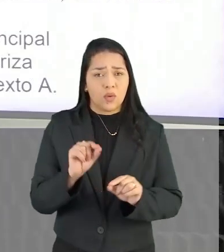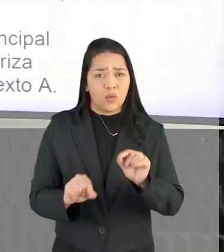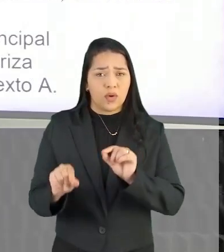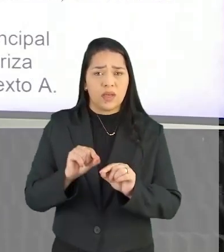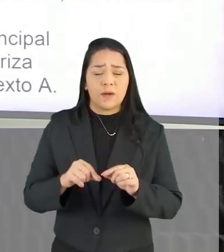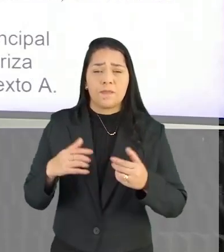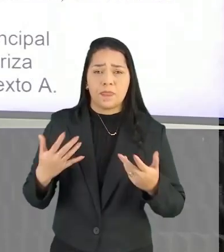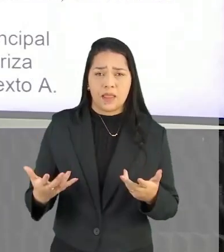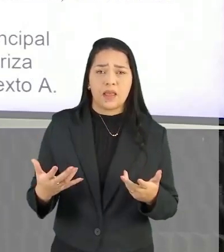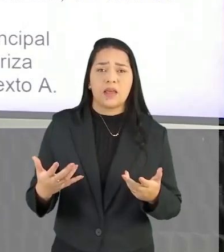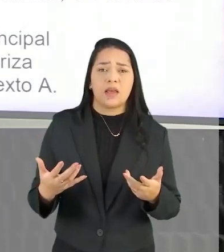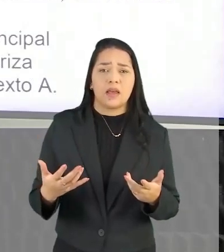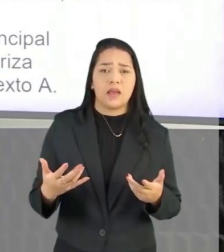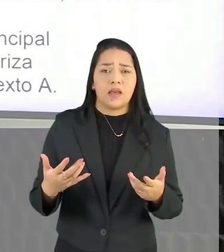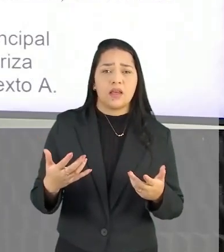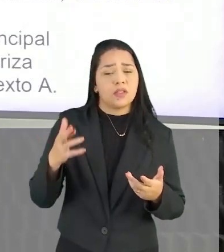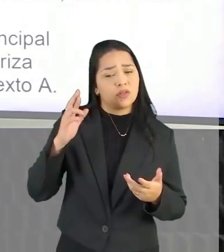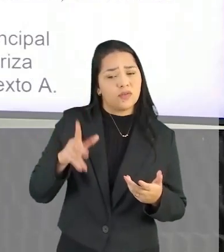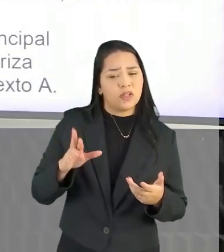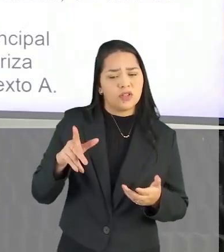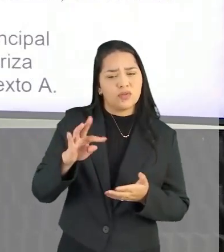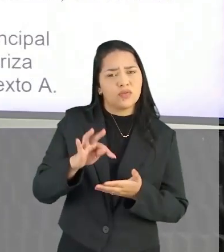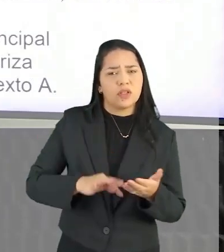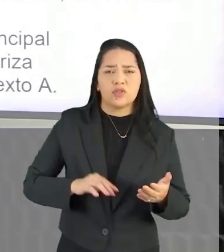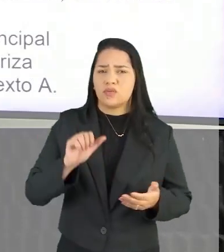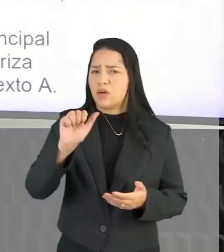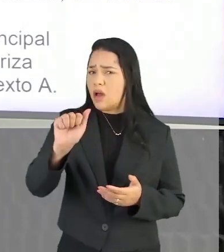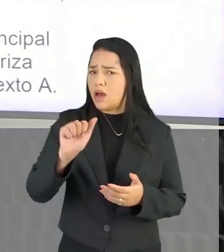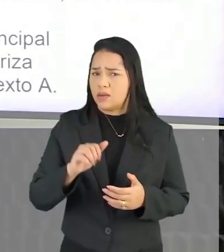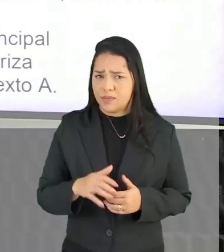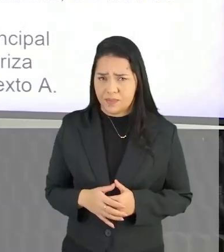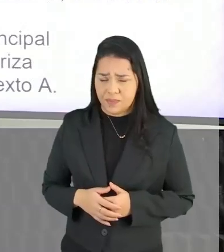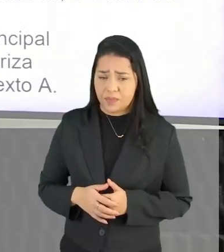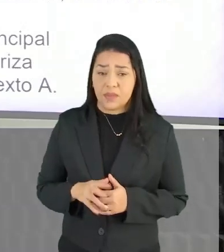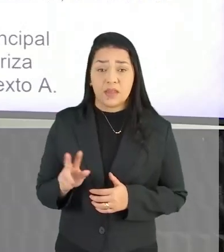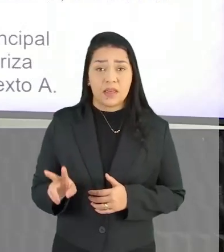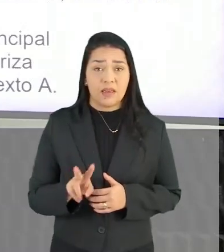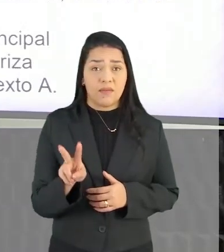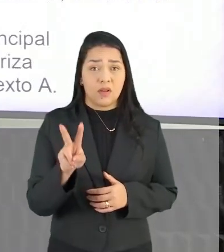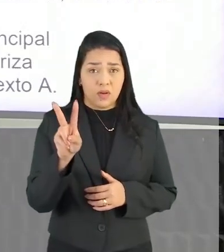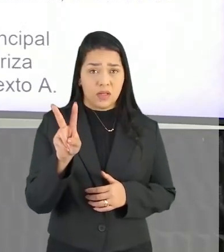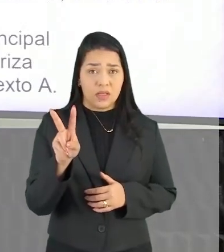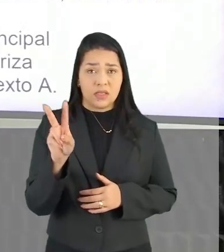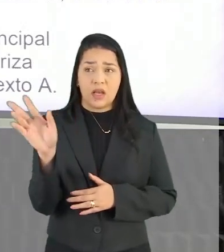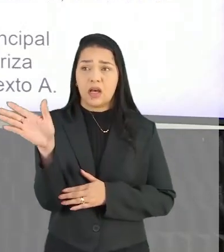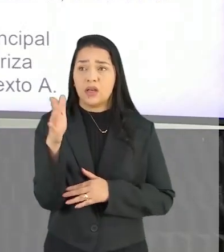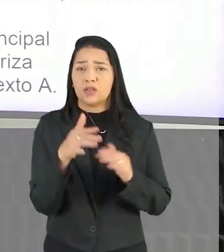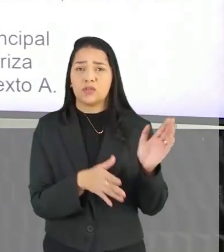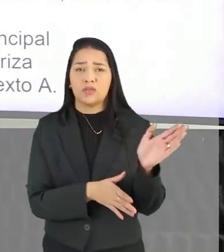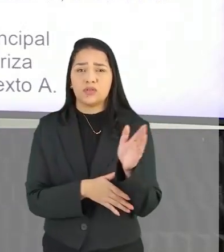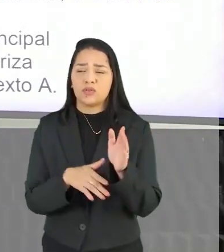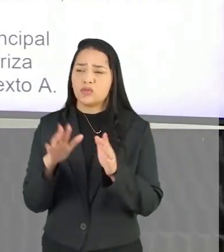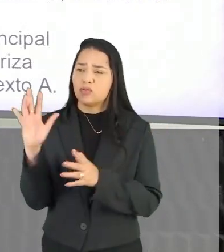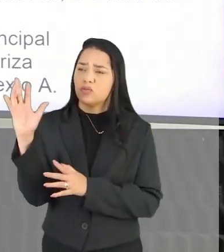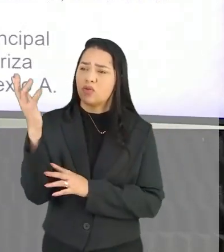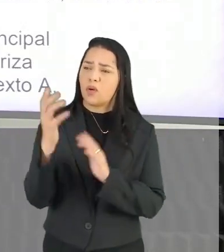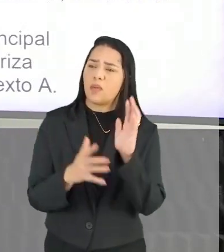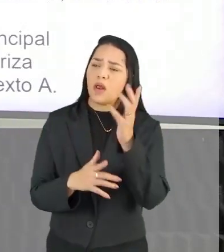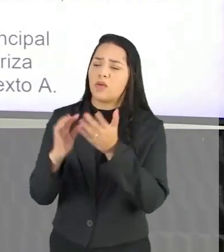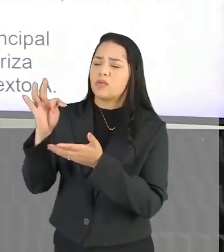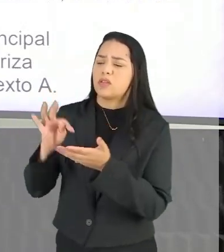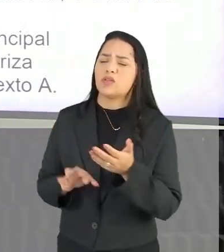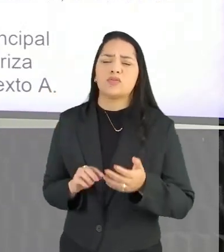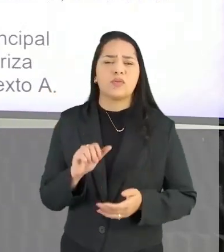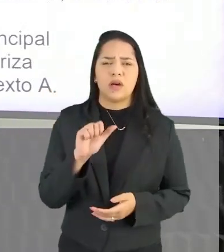ele seja um tanto quanto diferente Um pouco do texto A Que valoriza a paisagem tropical Realçada no